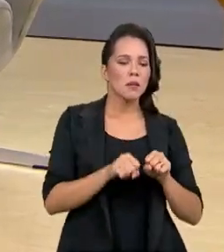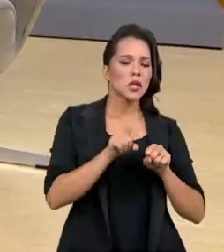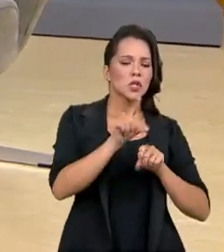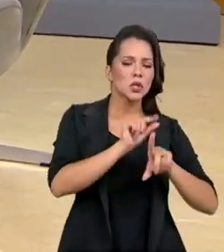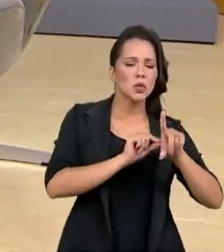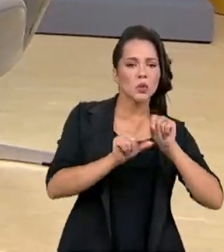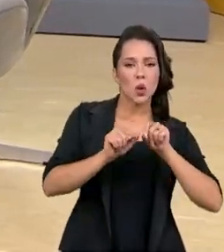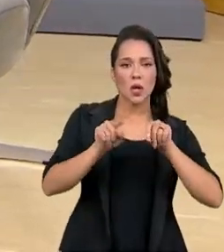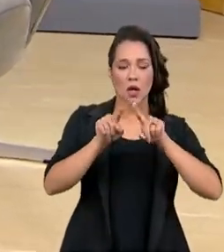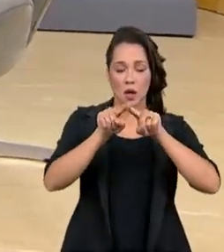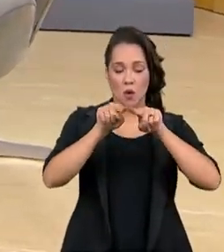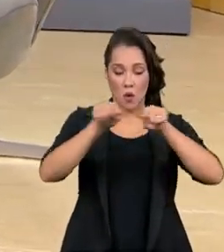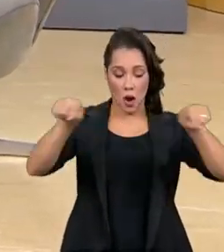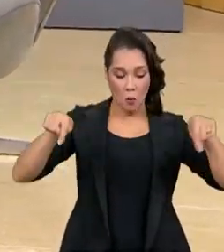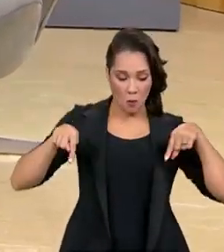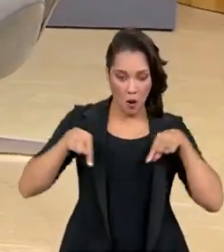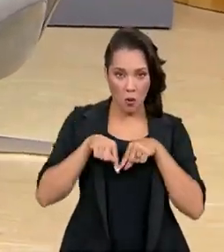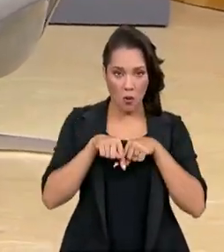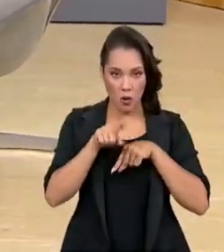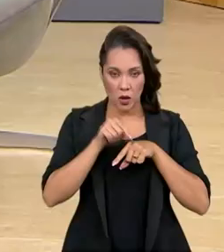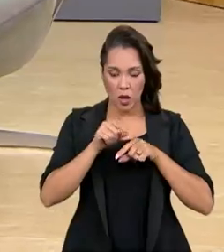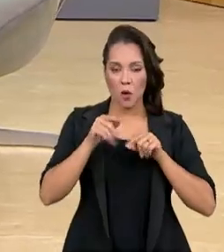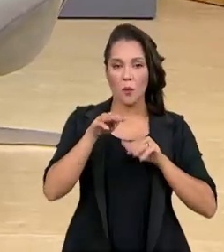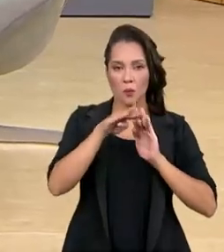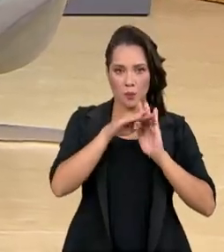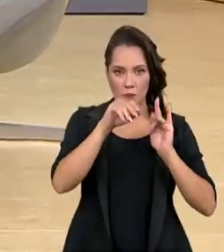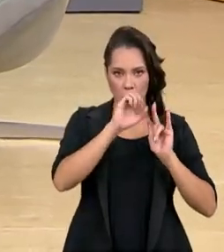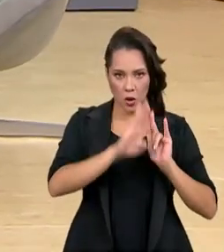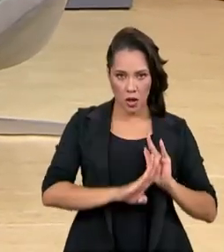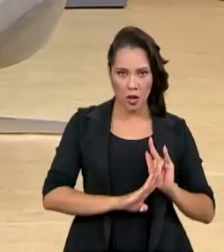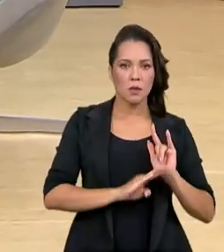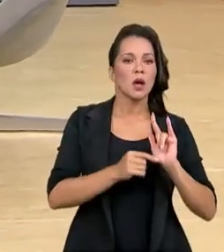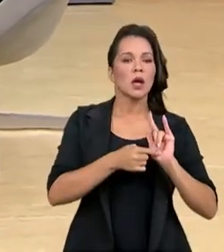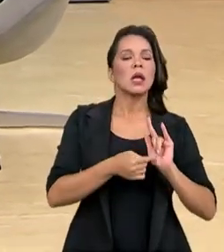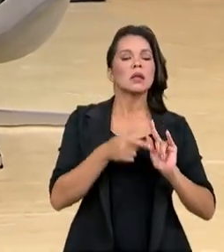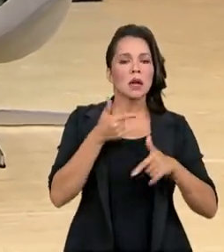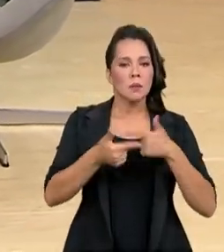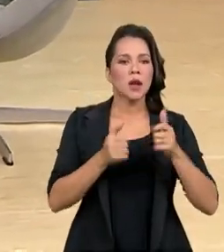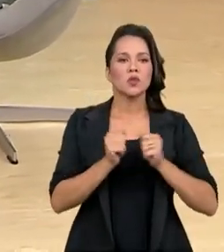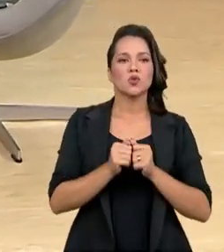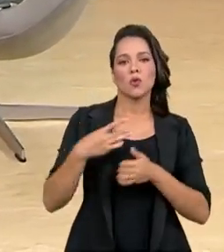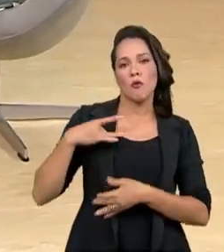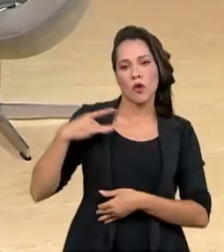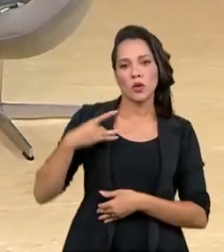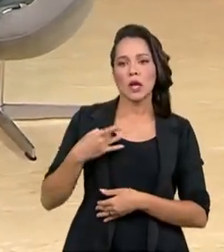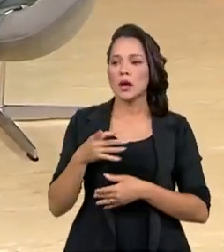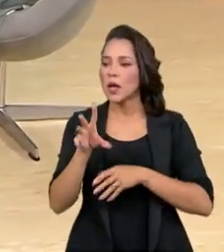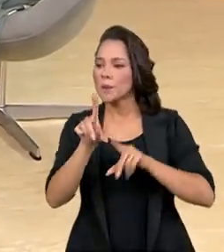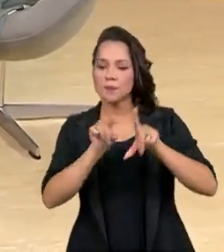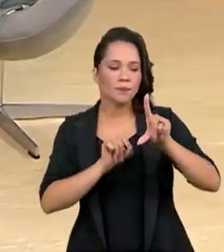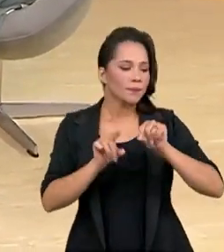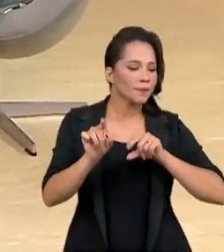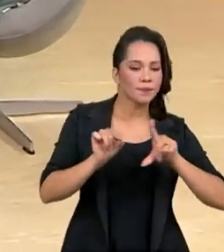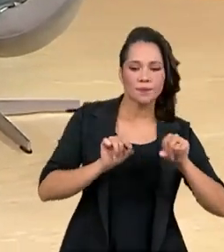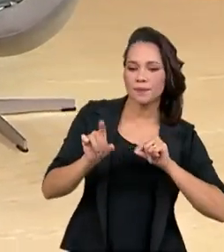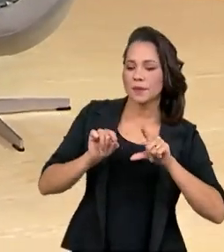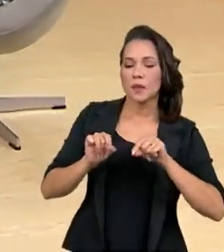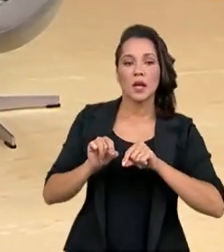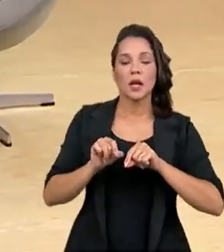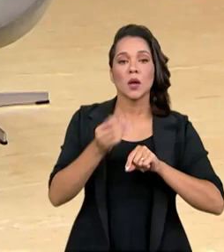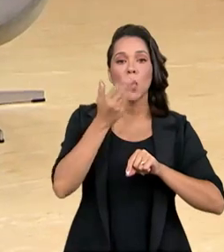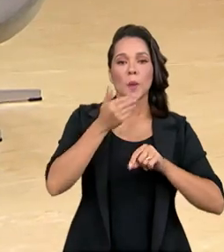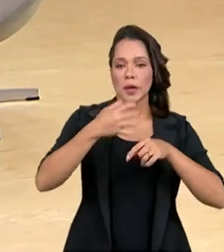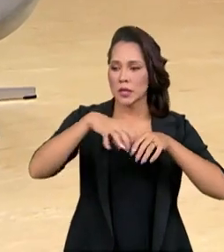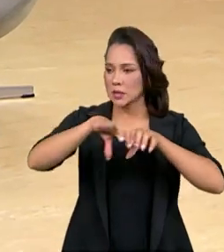um galpão, que o próprio programa trabalha com a ajuda de voluntários para poder fazer a triagem e levar esses